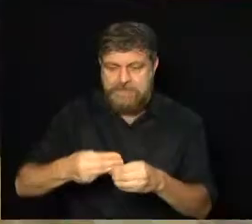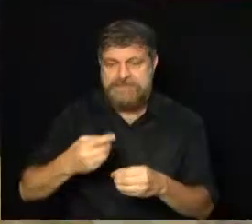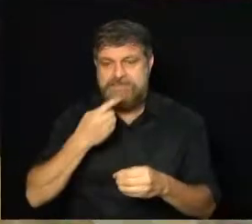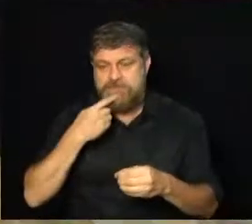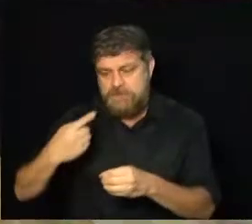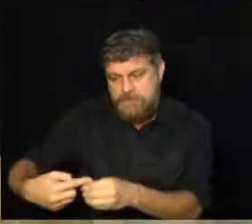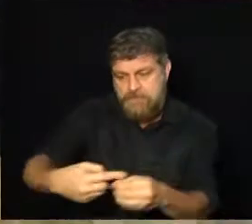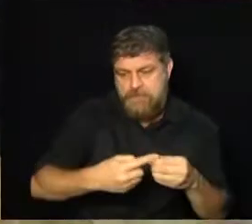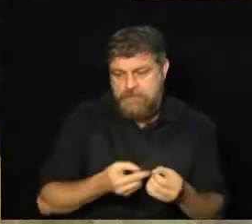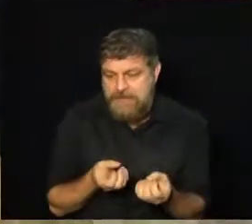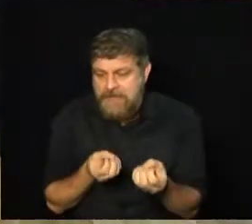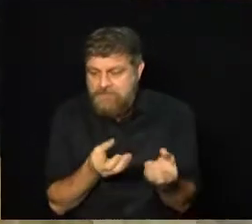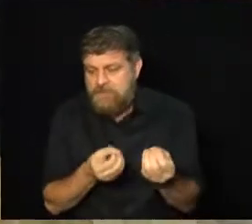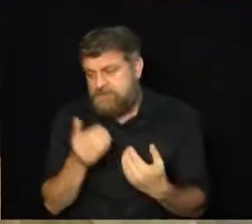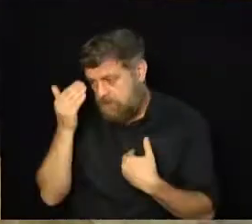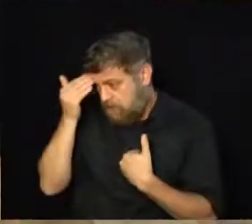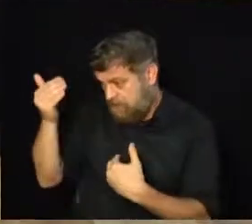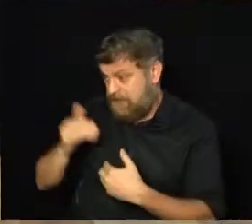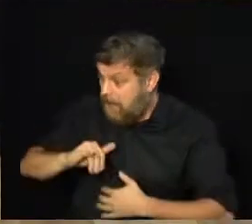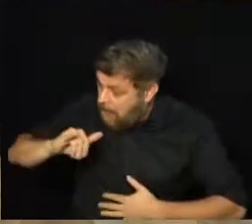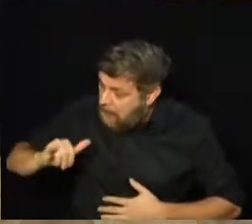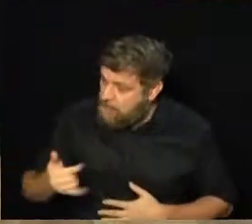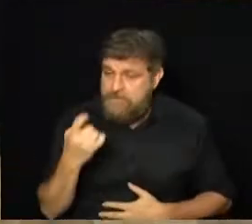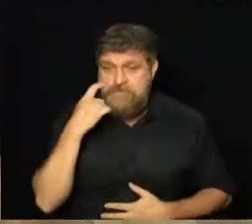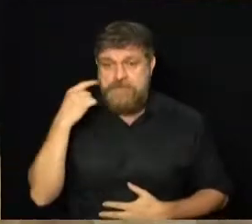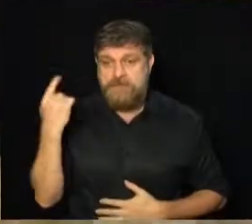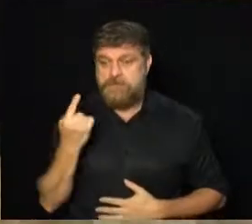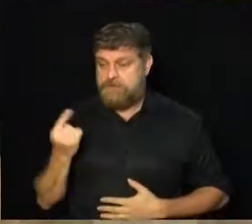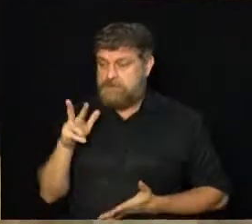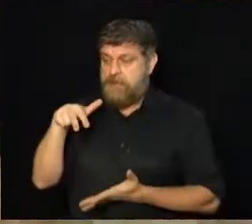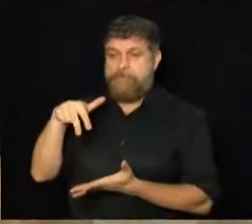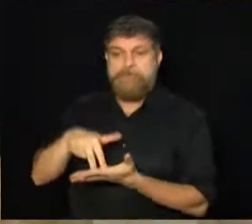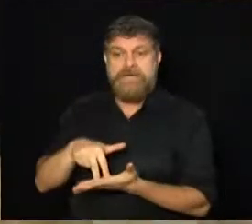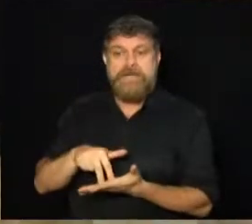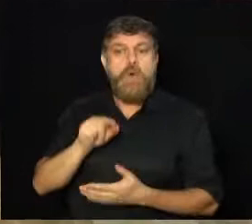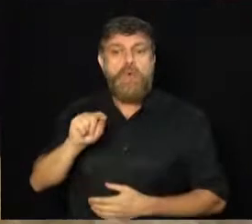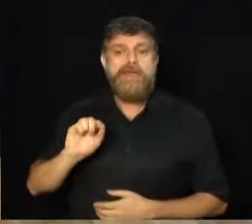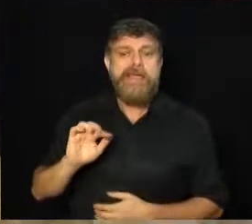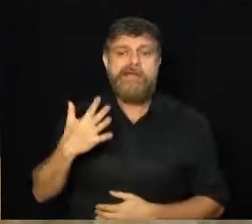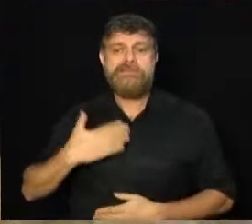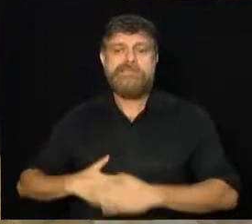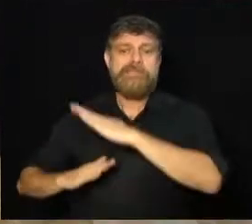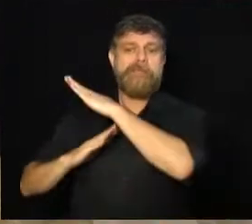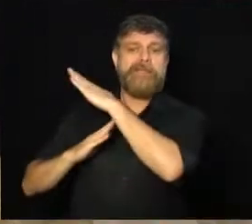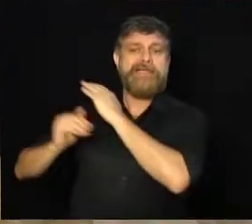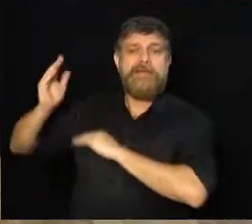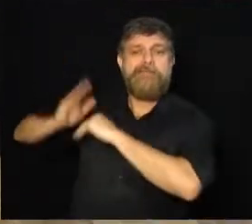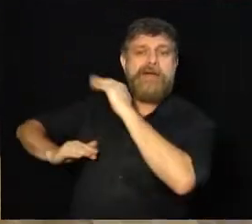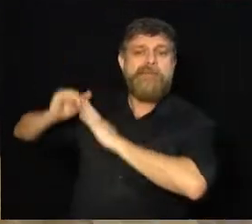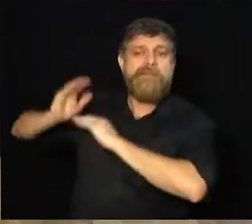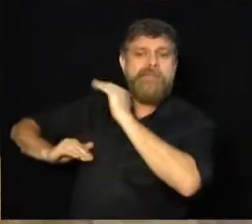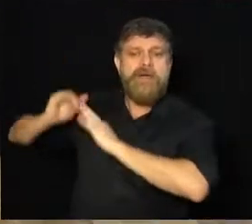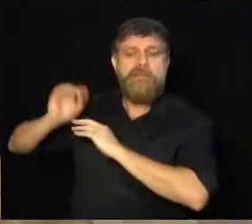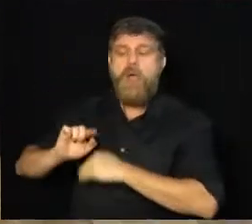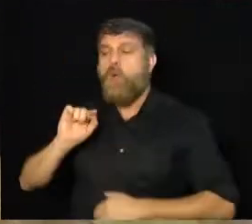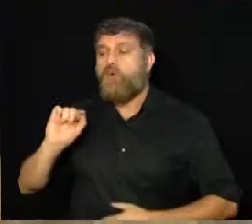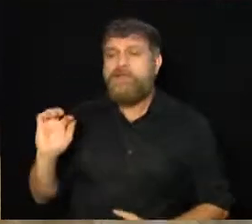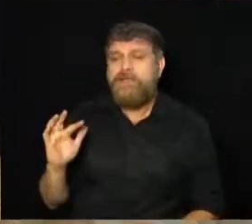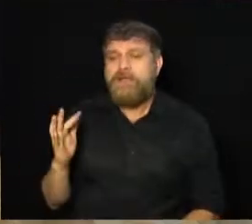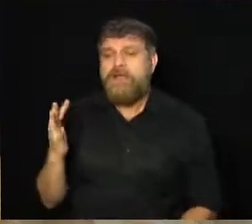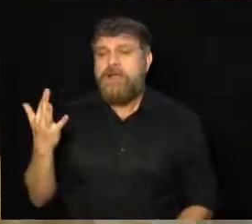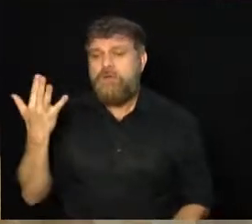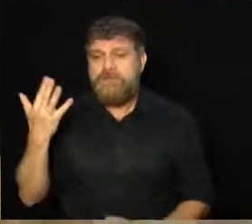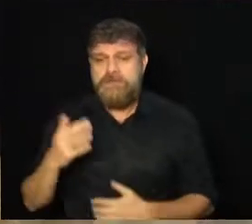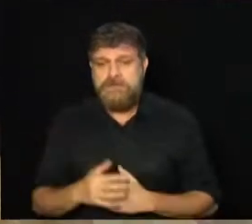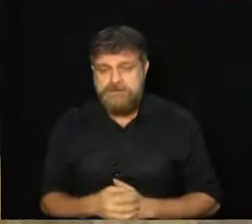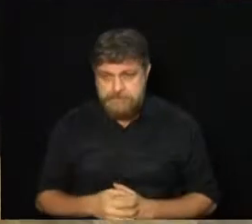Já aproveitou a sua presença aqui nos nossos estúdios para nós falarmos das notícias do Legislativo, do que acontece aqui na Câmara